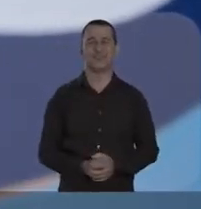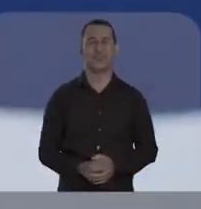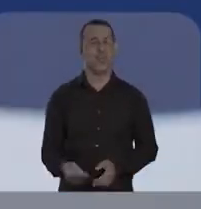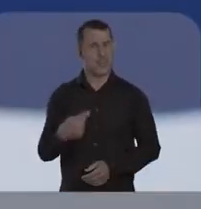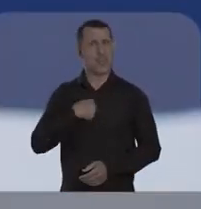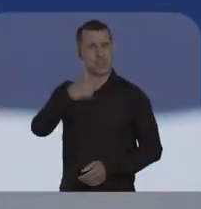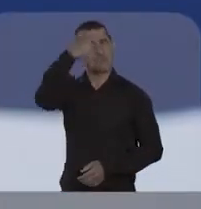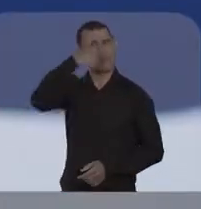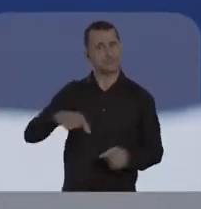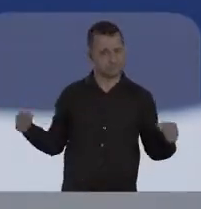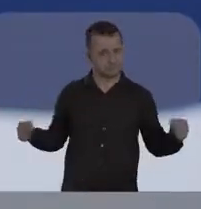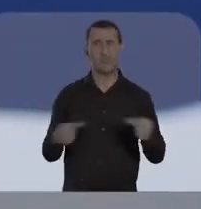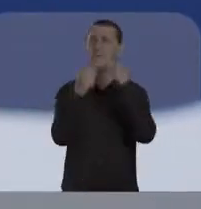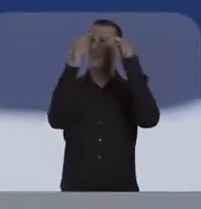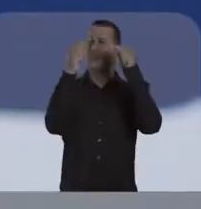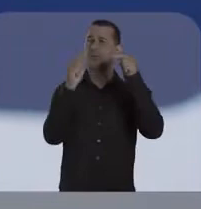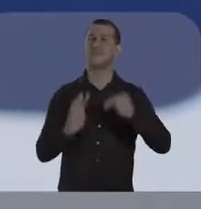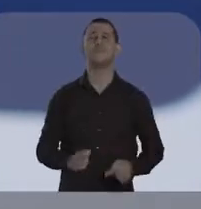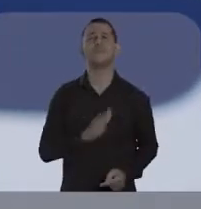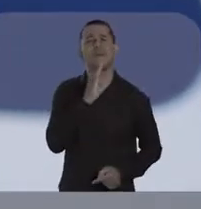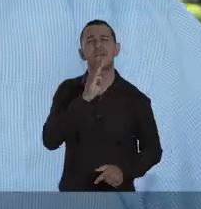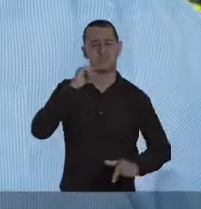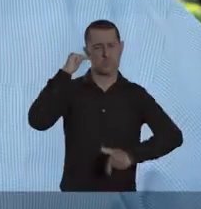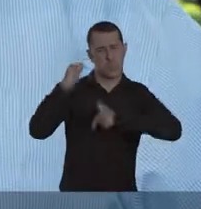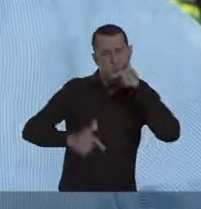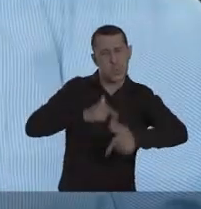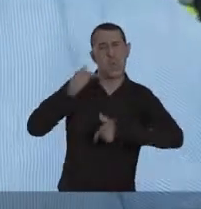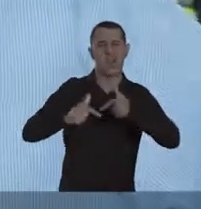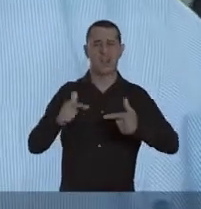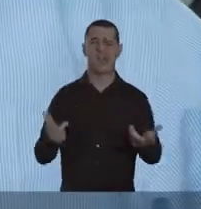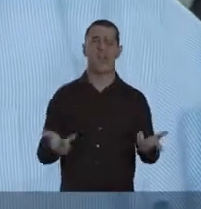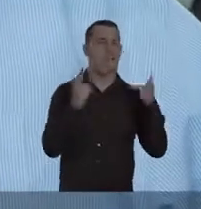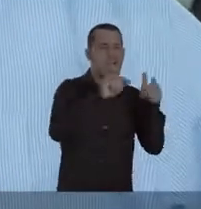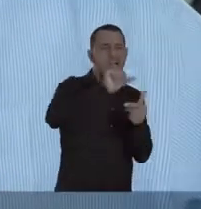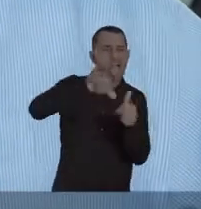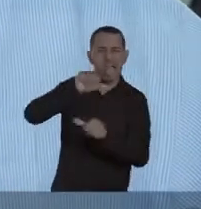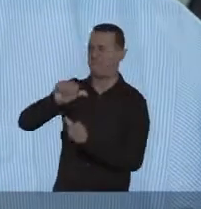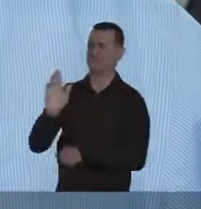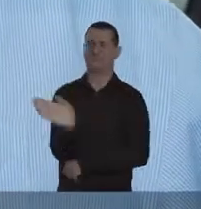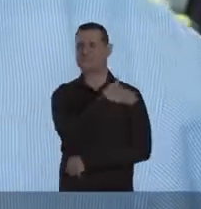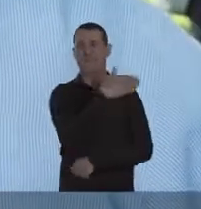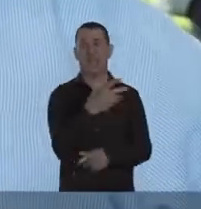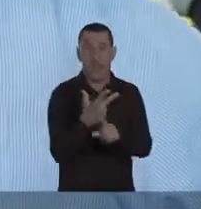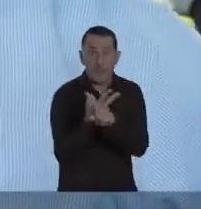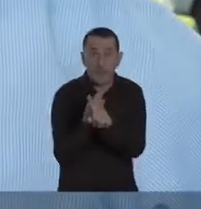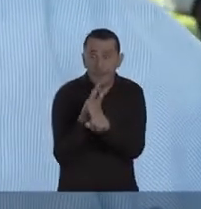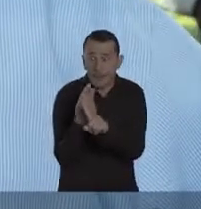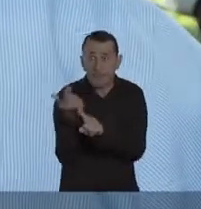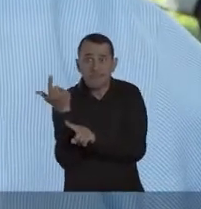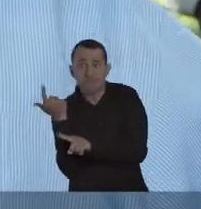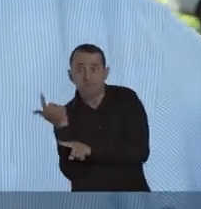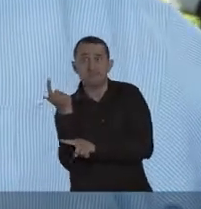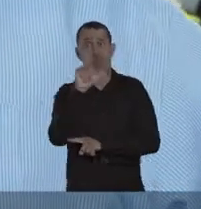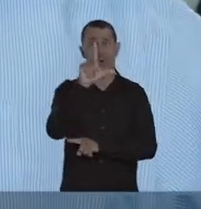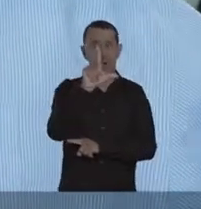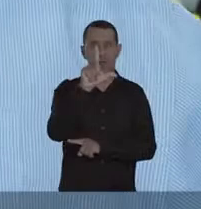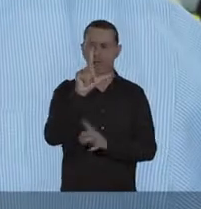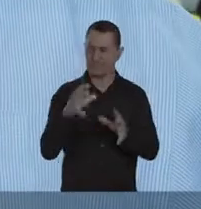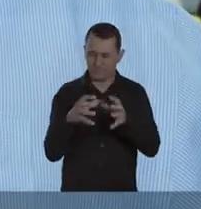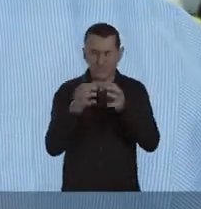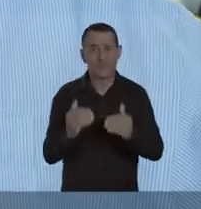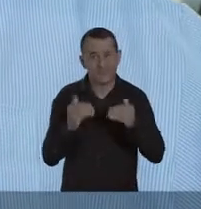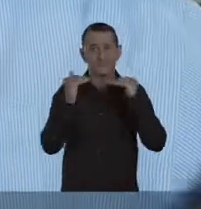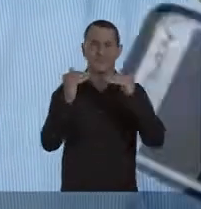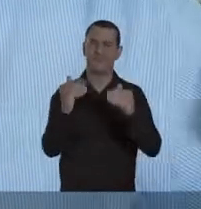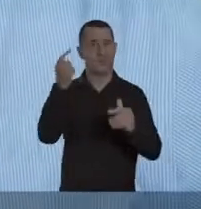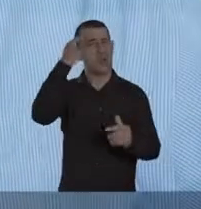mais. Vote 55! Por que nós vamos aventurar no momento que se nós estamos ganhando o jogo, mexer